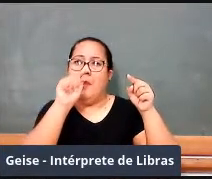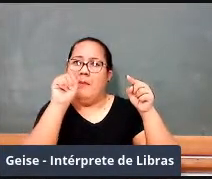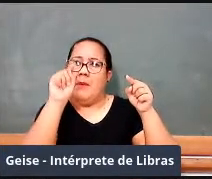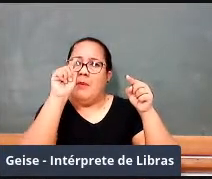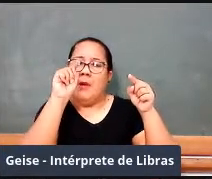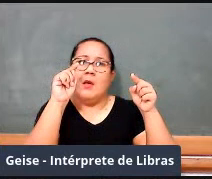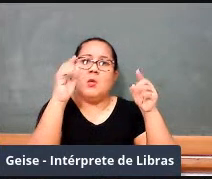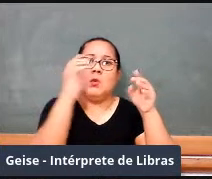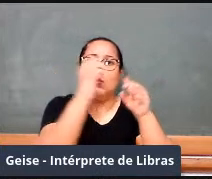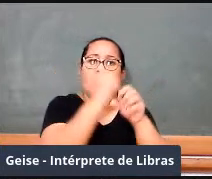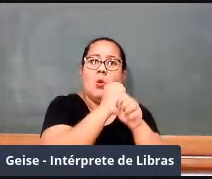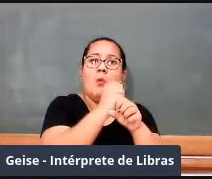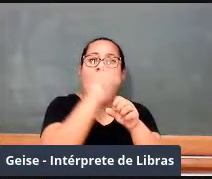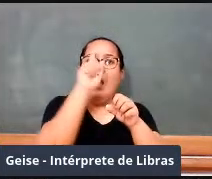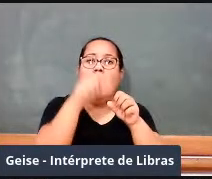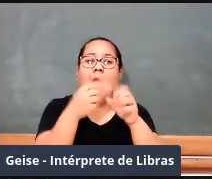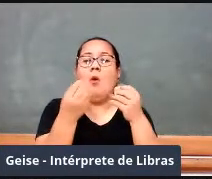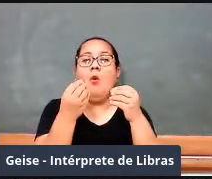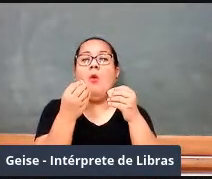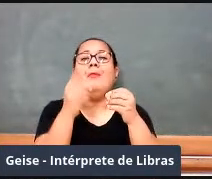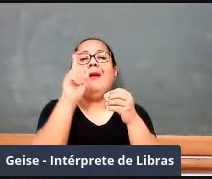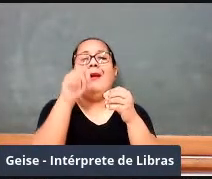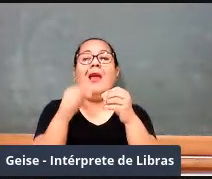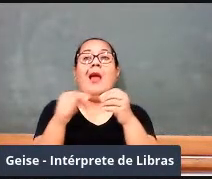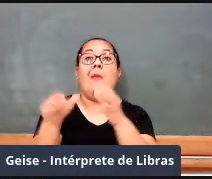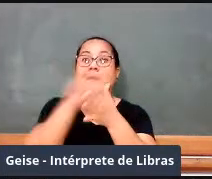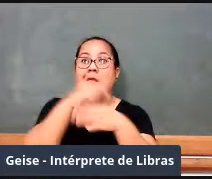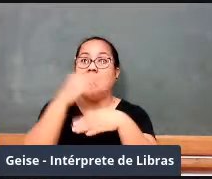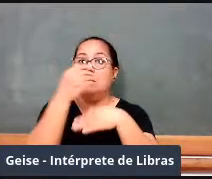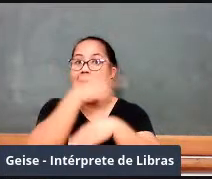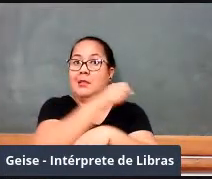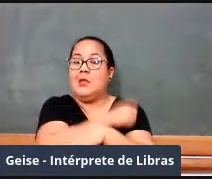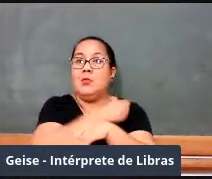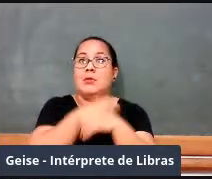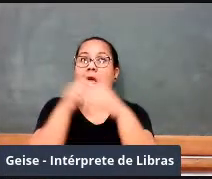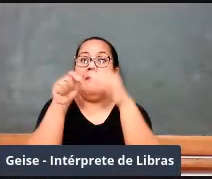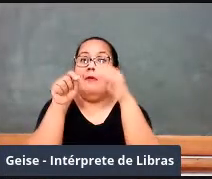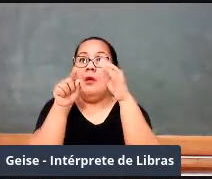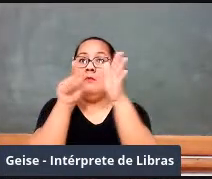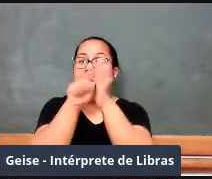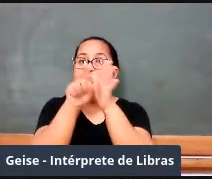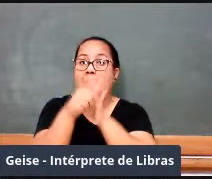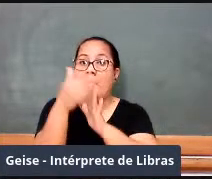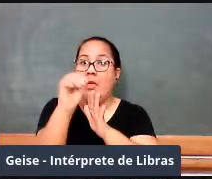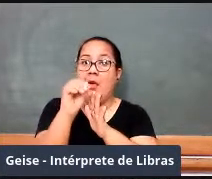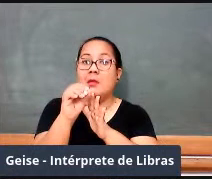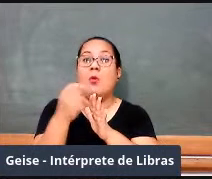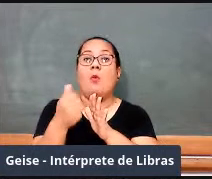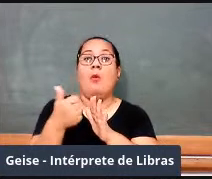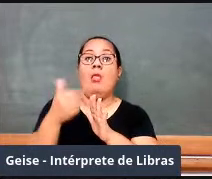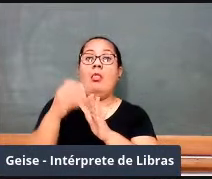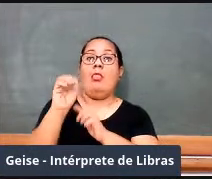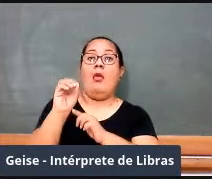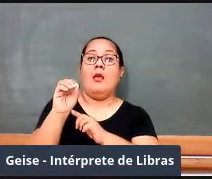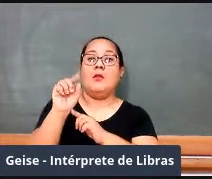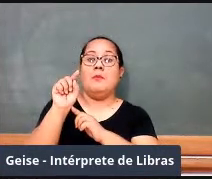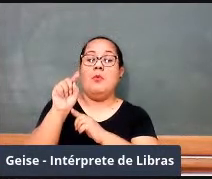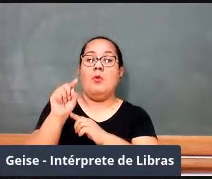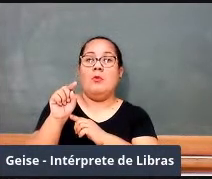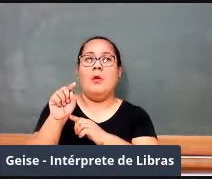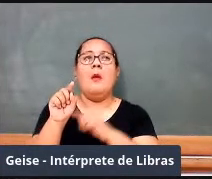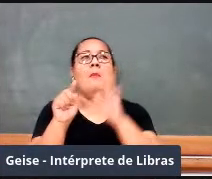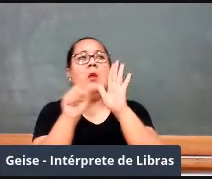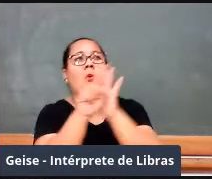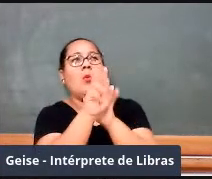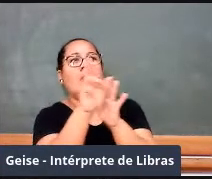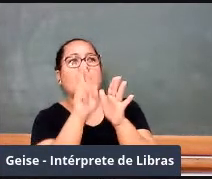sorteava um ponto, o ponto sorteado, ele tinha que oralmente falar o ponto, ou, de modo escrito, escrever o ponto.